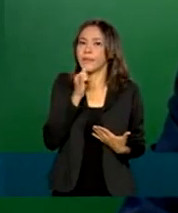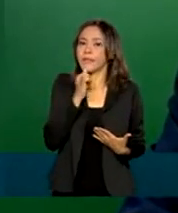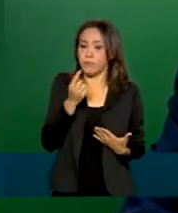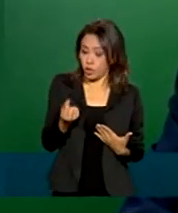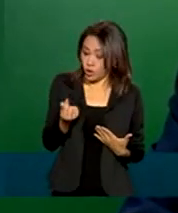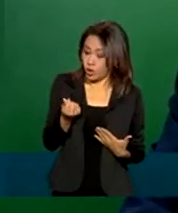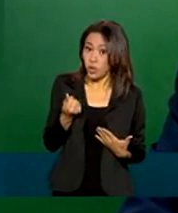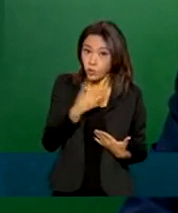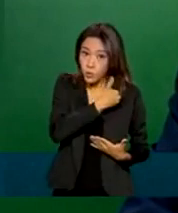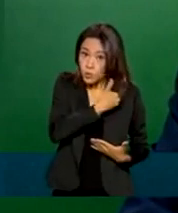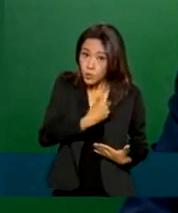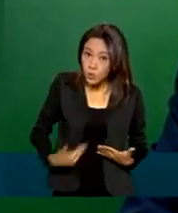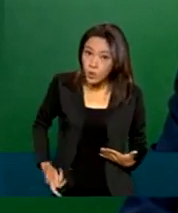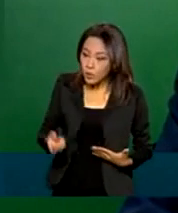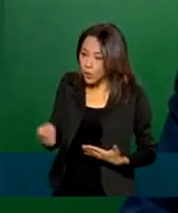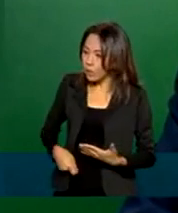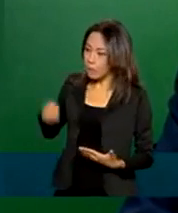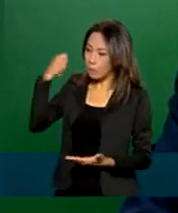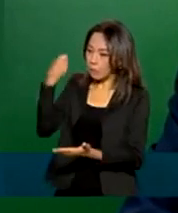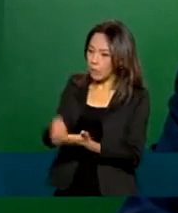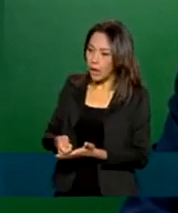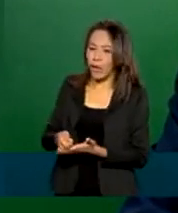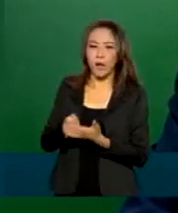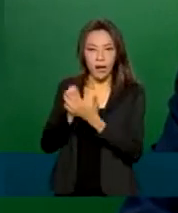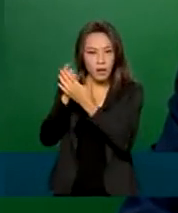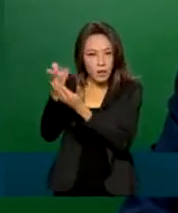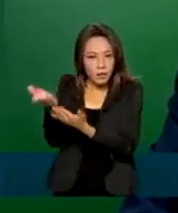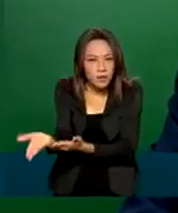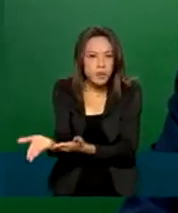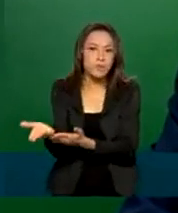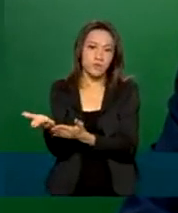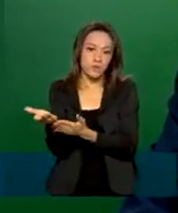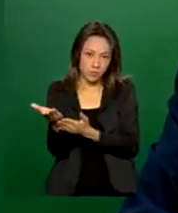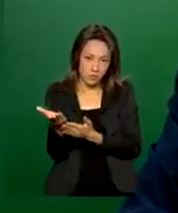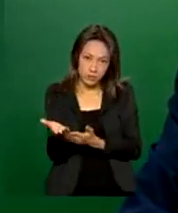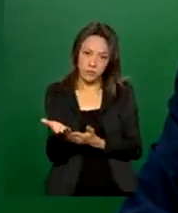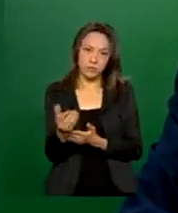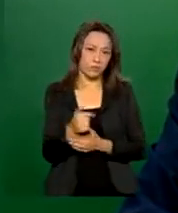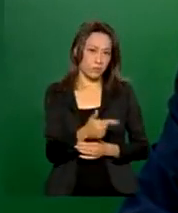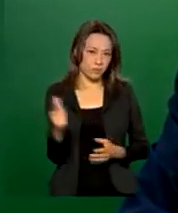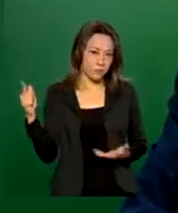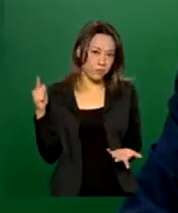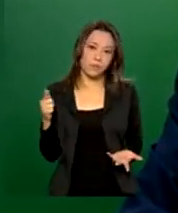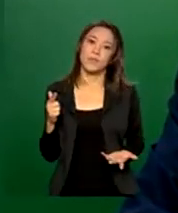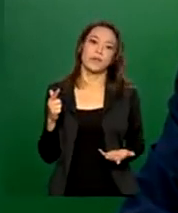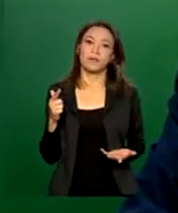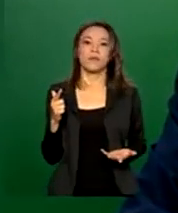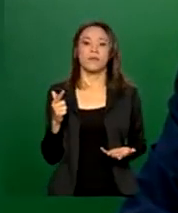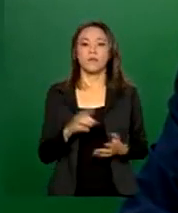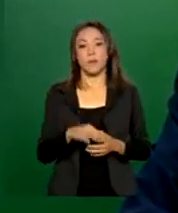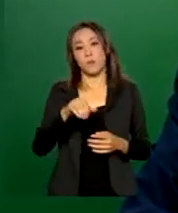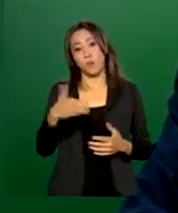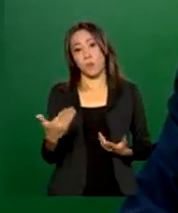de dinheiro público que tenha sido dispendido pelo Caixa do Tesouro Nacional ou pelo Ministério da Saúde. Tchau.